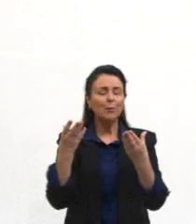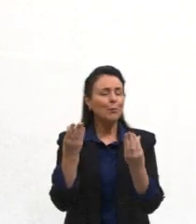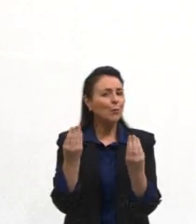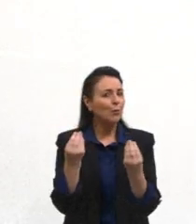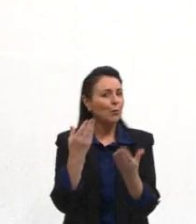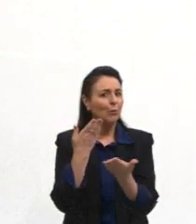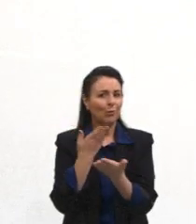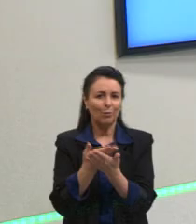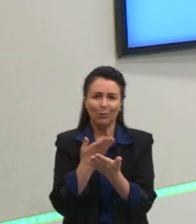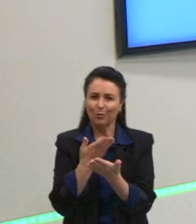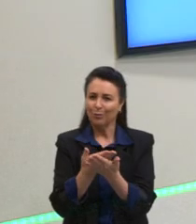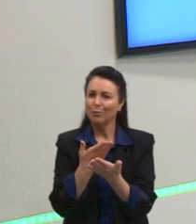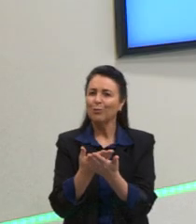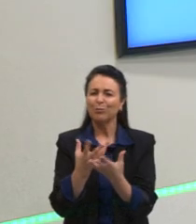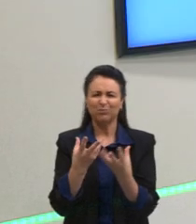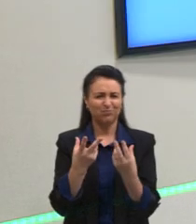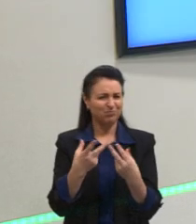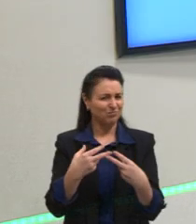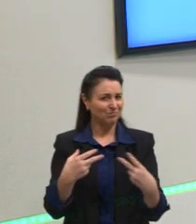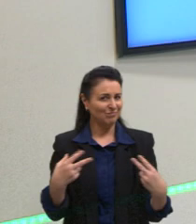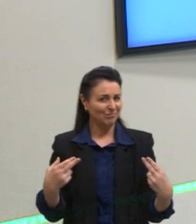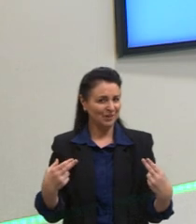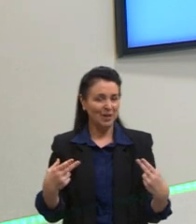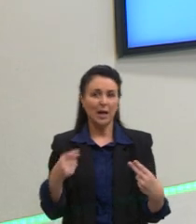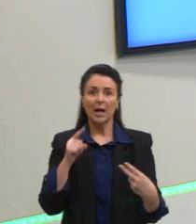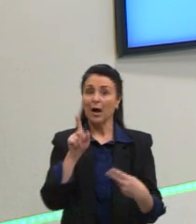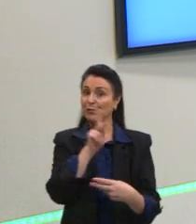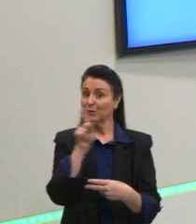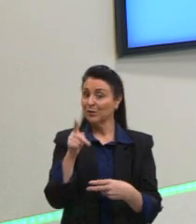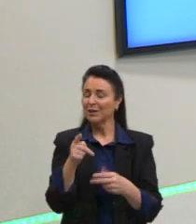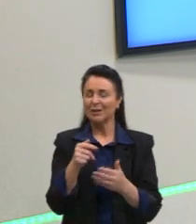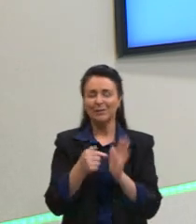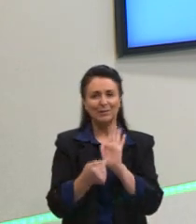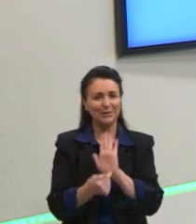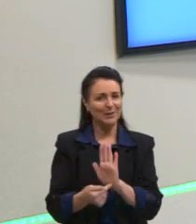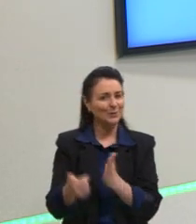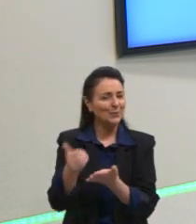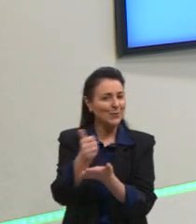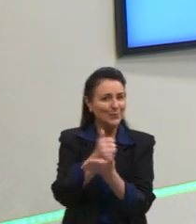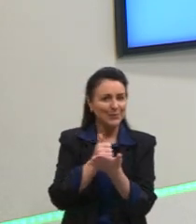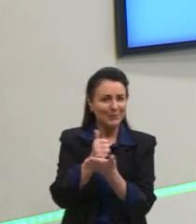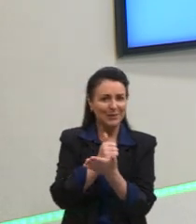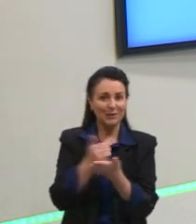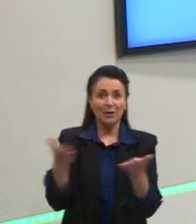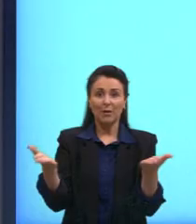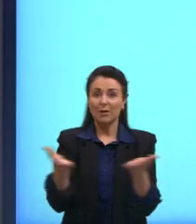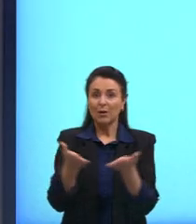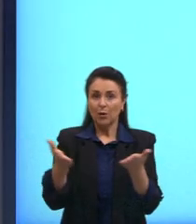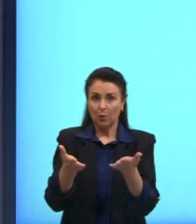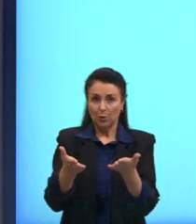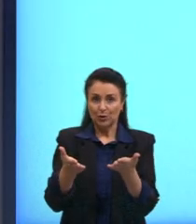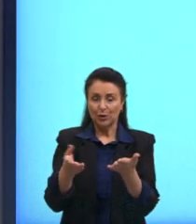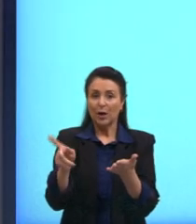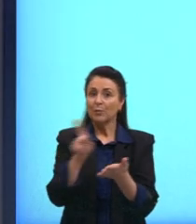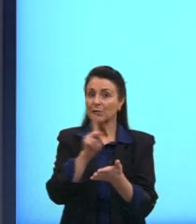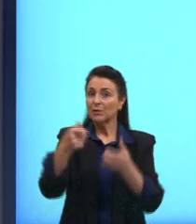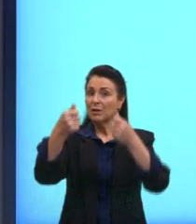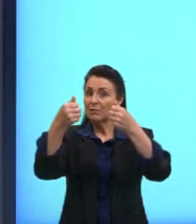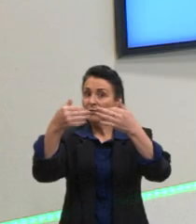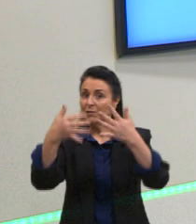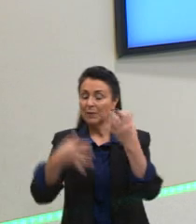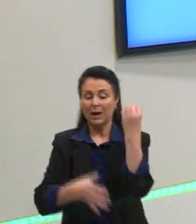isso é bem o básico do básico do básico, que é a parte da planta. Mas hoje nós vamos falar um pouquinho mais sobre caule e raiz.